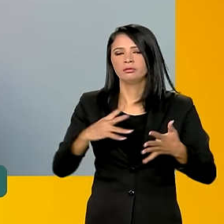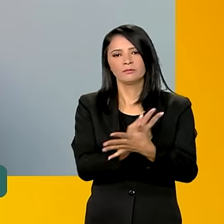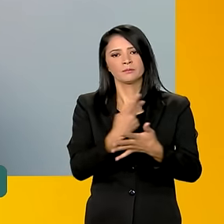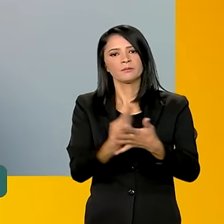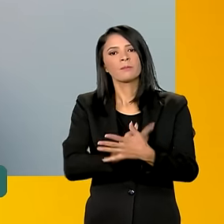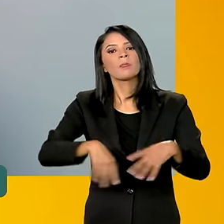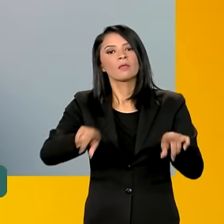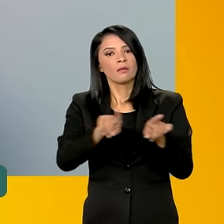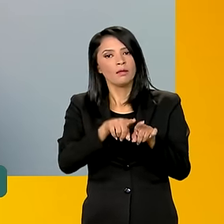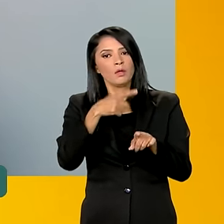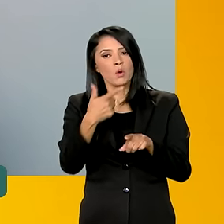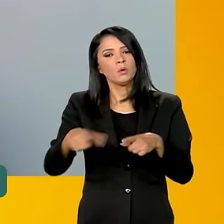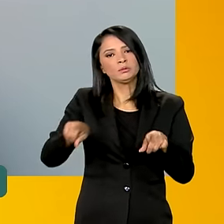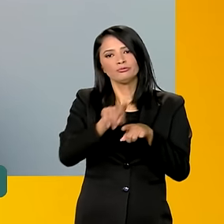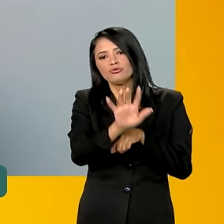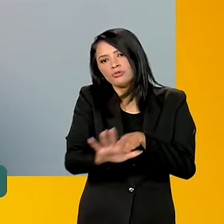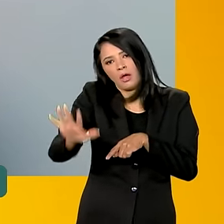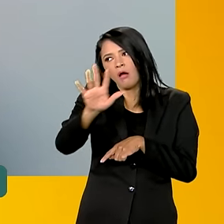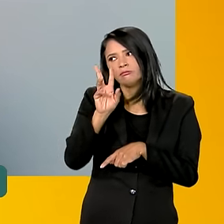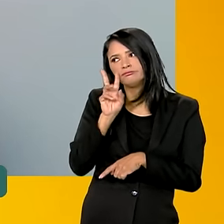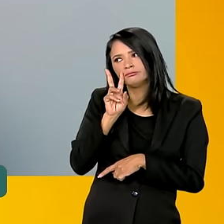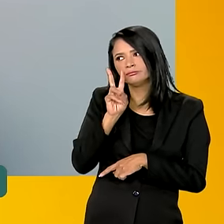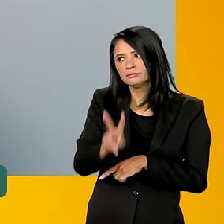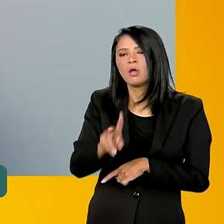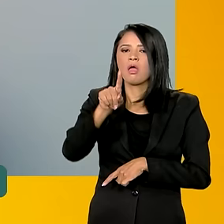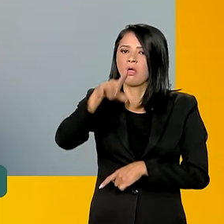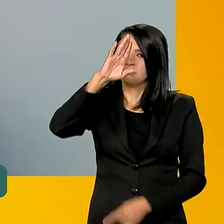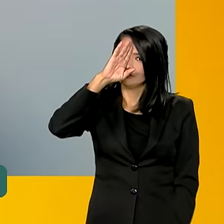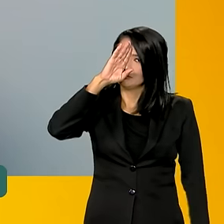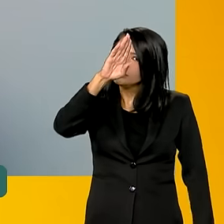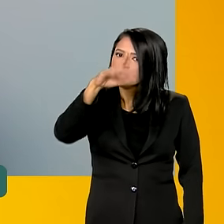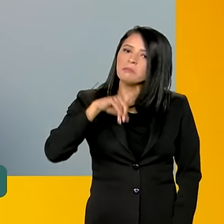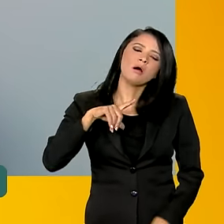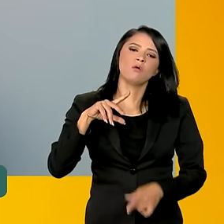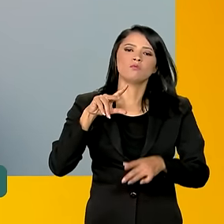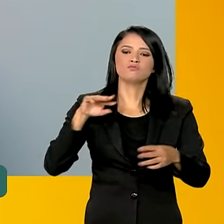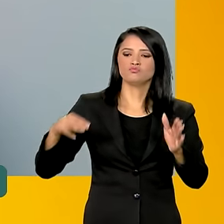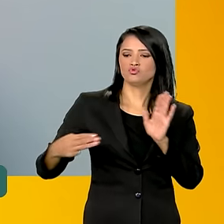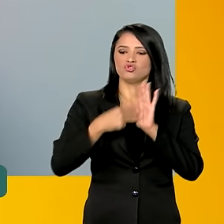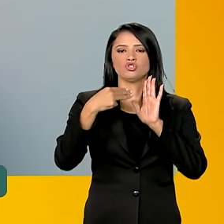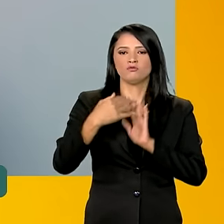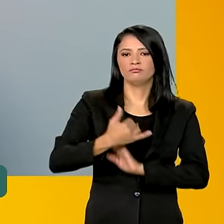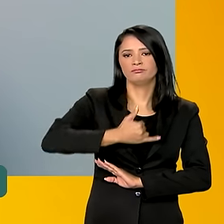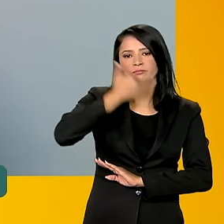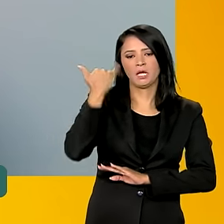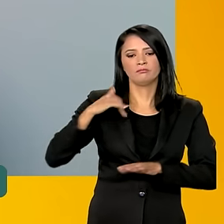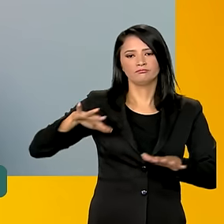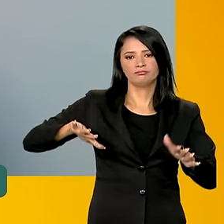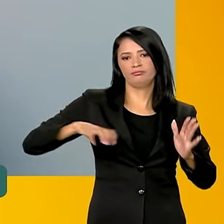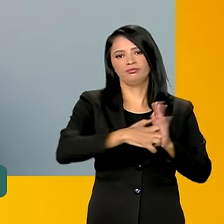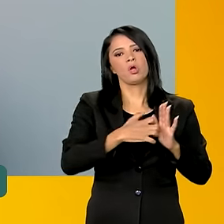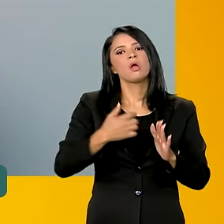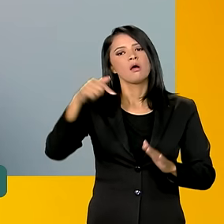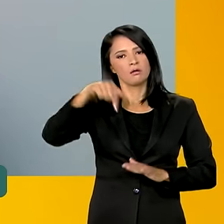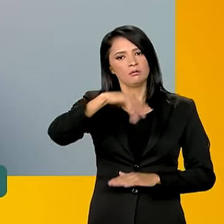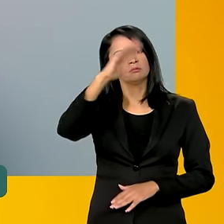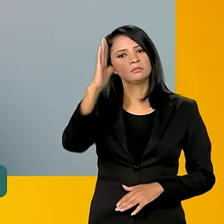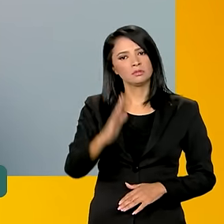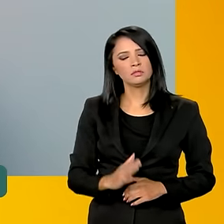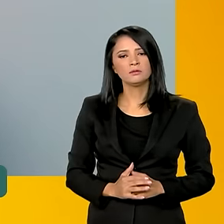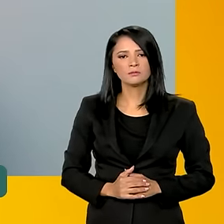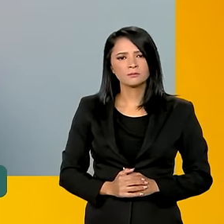imprudências de uma forma geral. Essas são as principais causas de acidente de trânsito hoje aqui no Brasil.